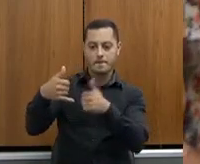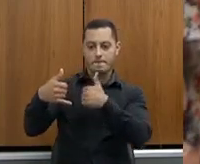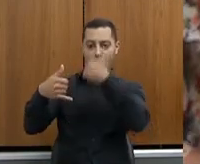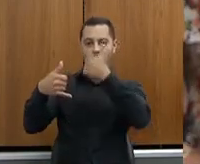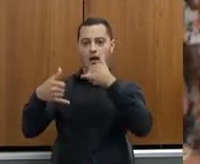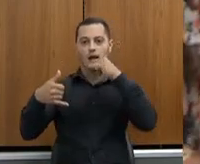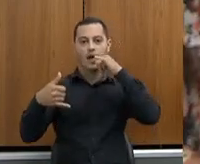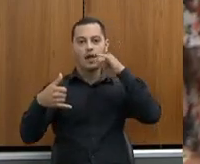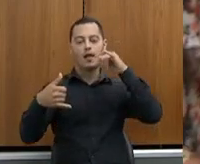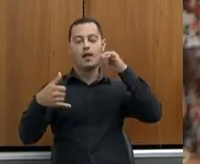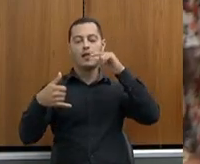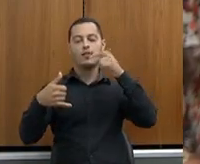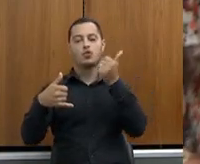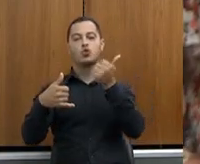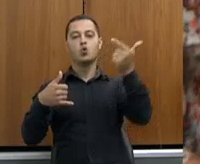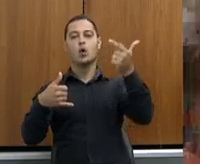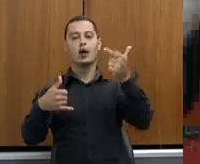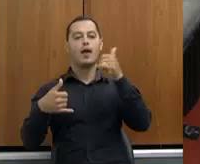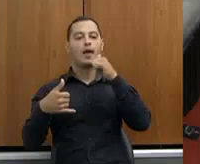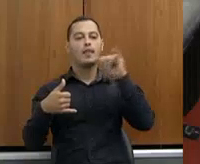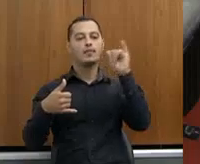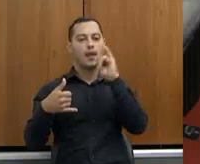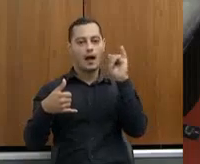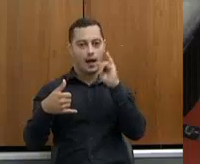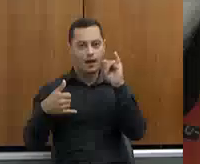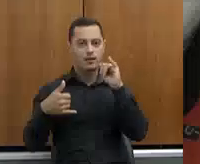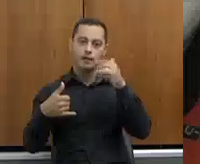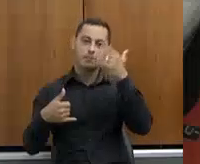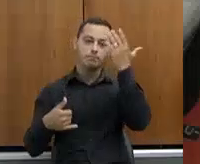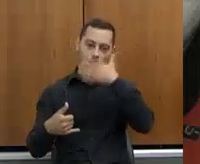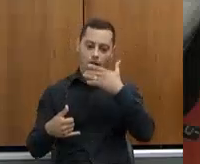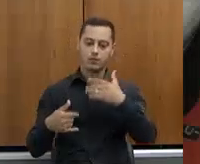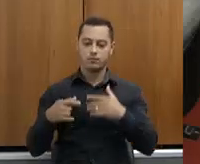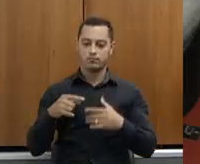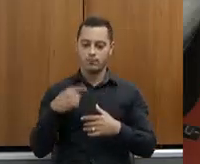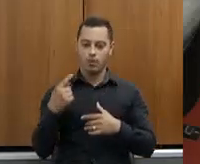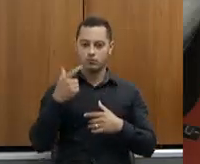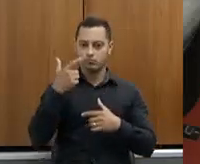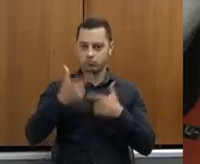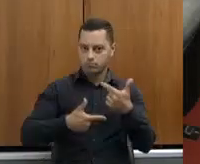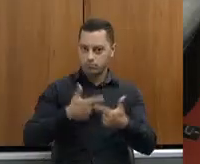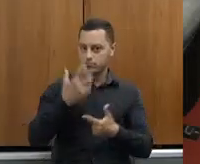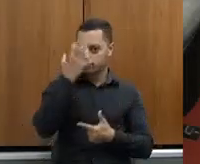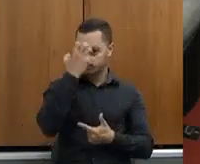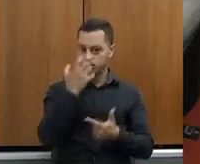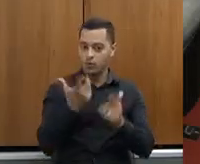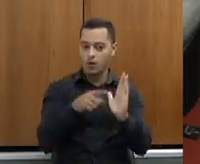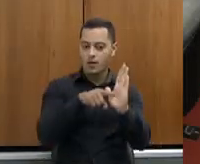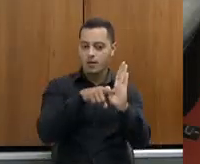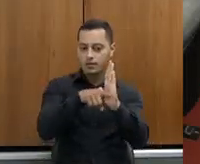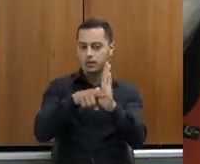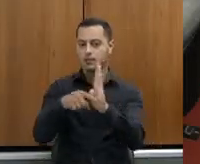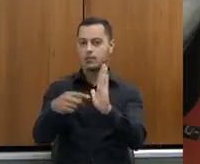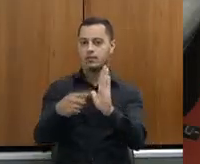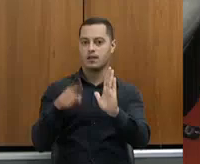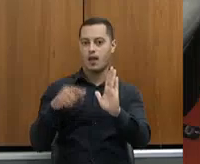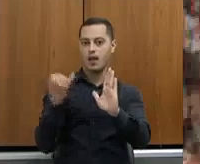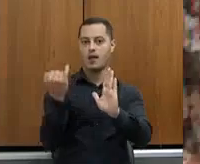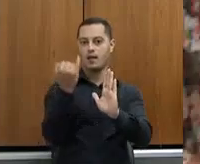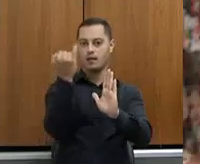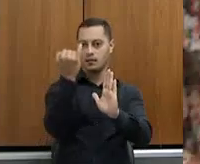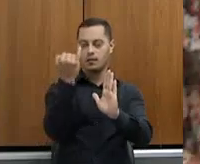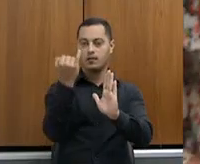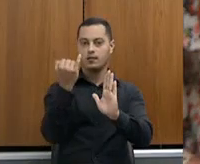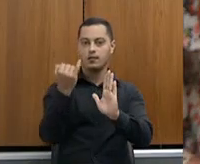internacionais, isso aí mostra o trabalho sério que é feito da pesquisa, aplicação da pesquisa, e como isso está trazendo uma agregação de